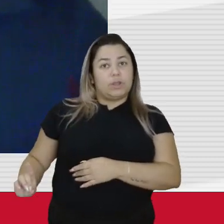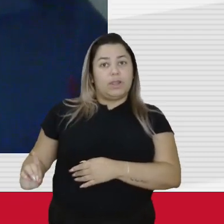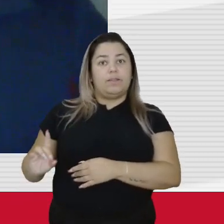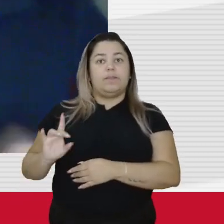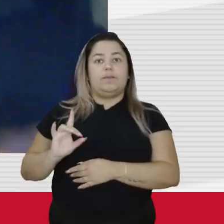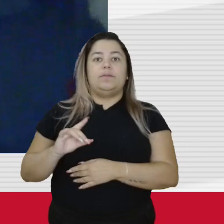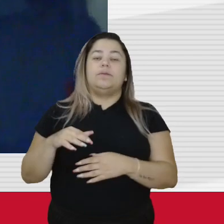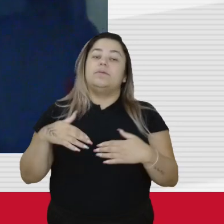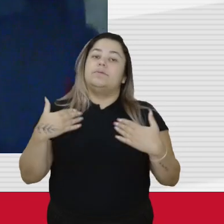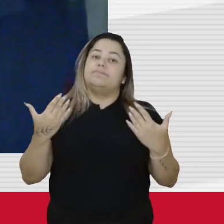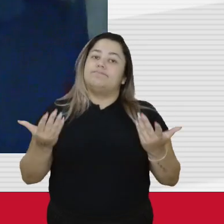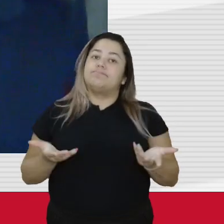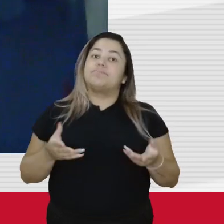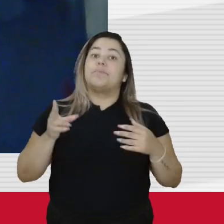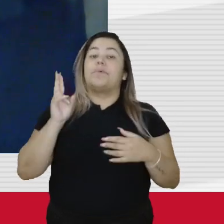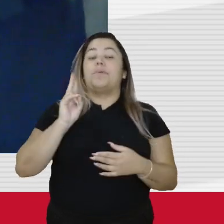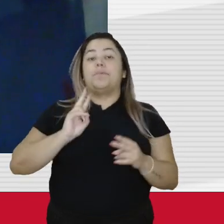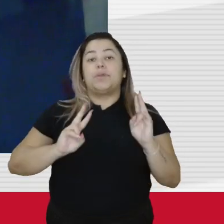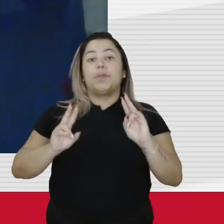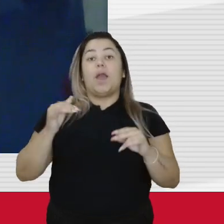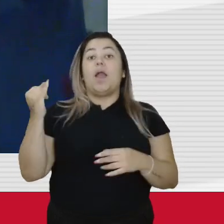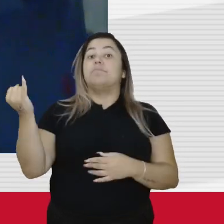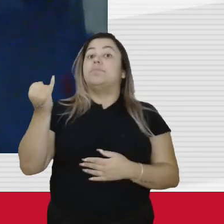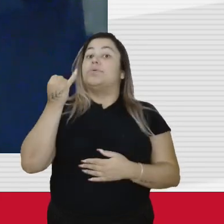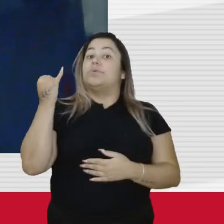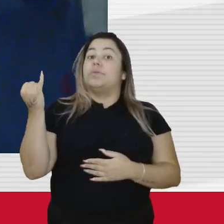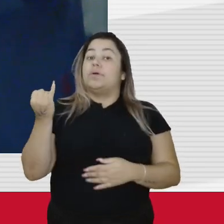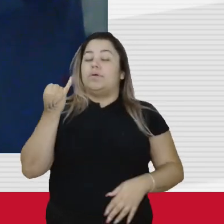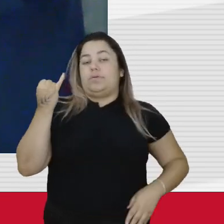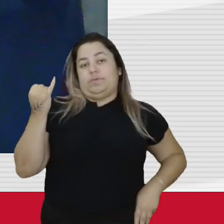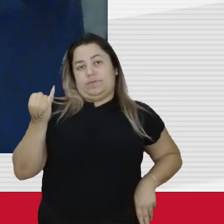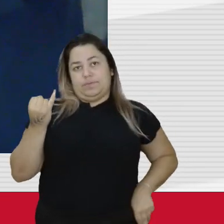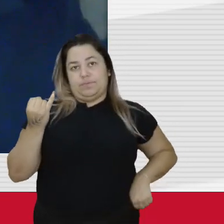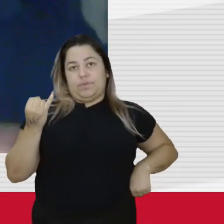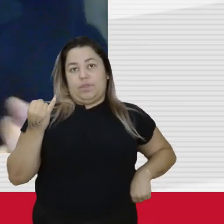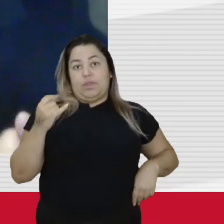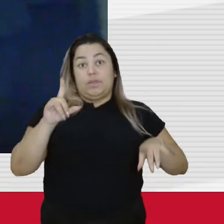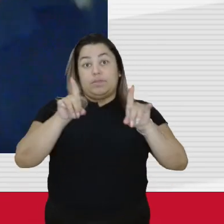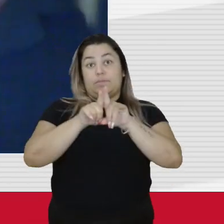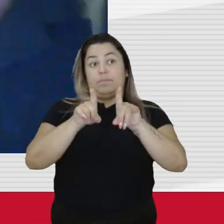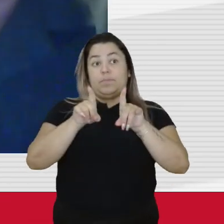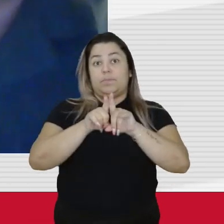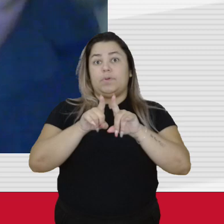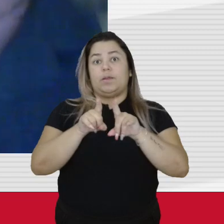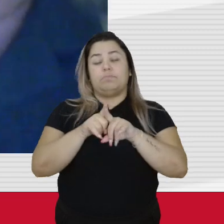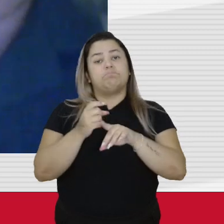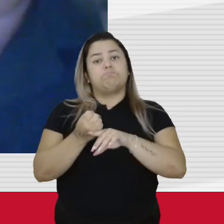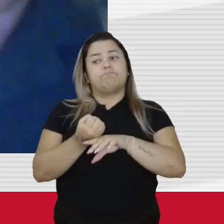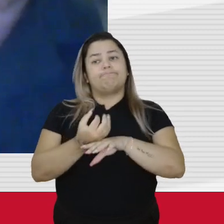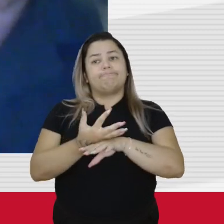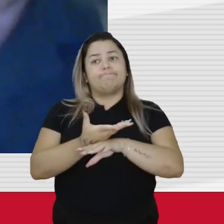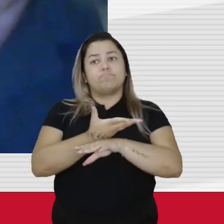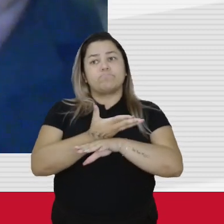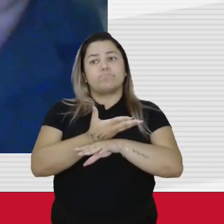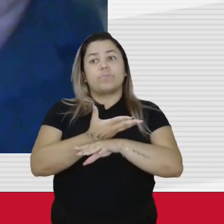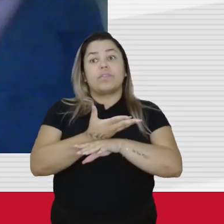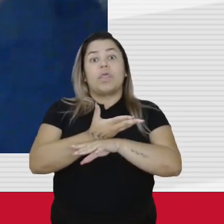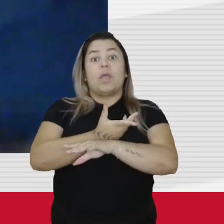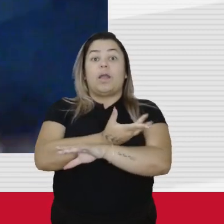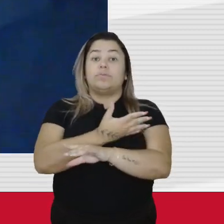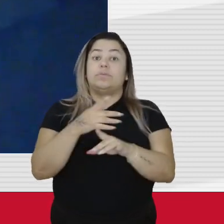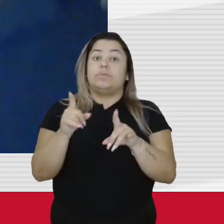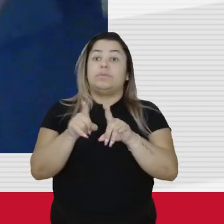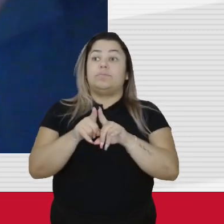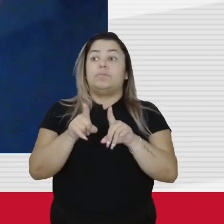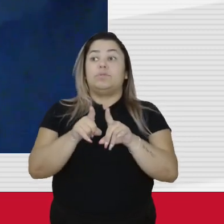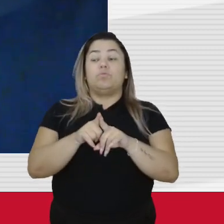Portanto, veja a importância da sensibilidade e